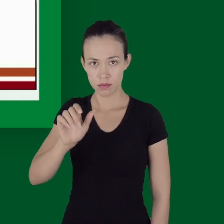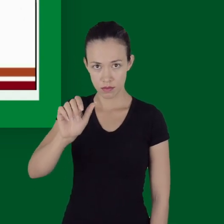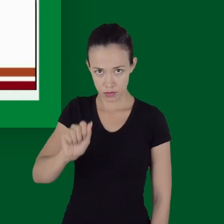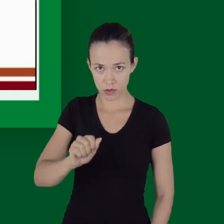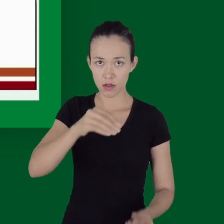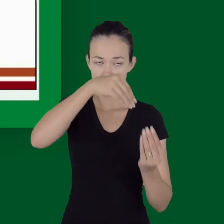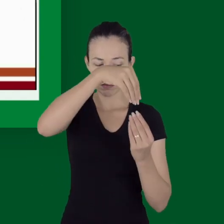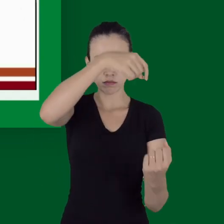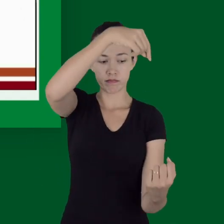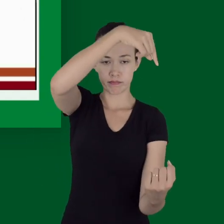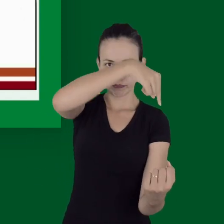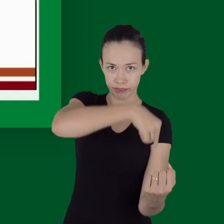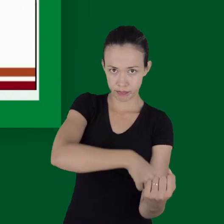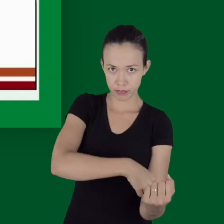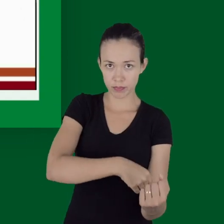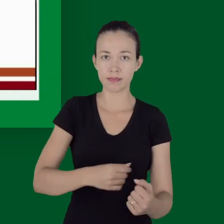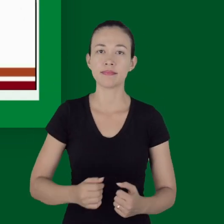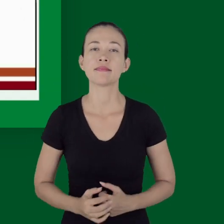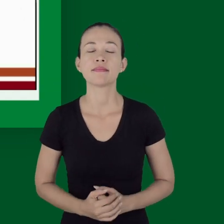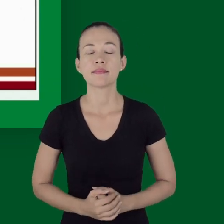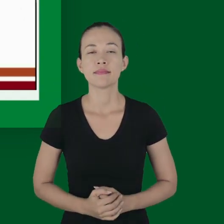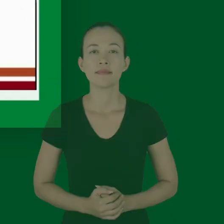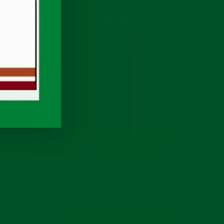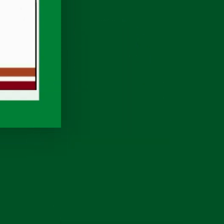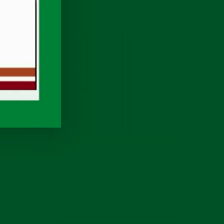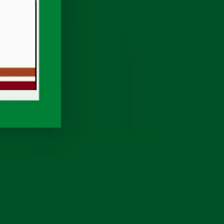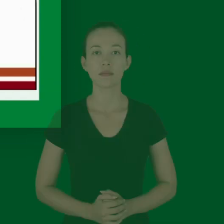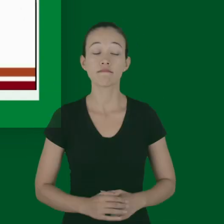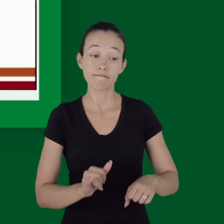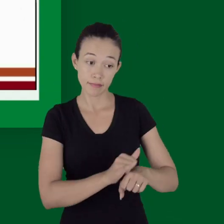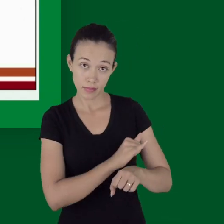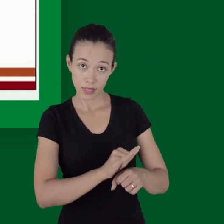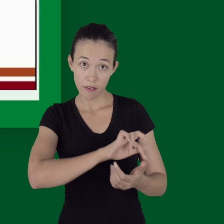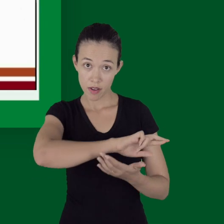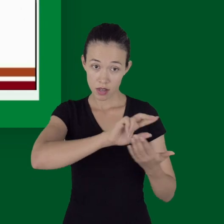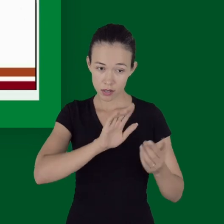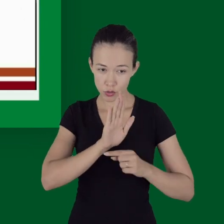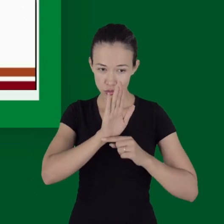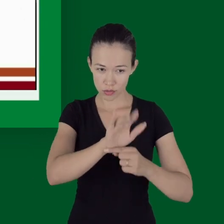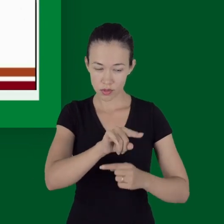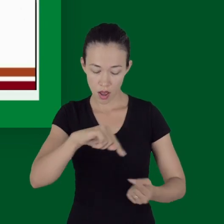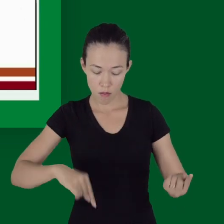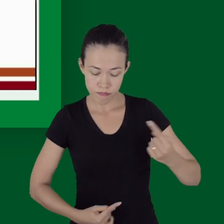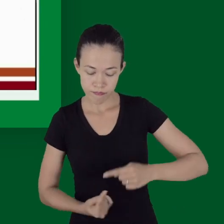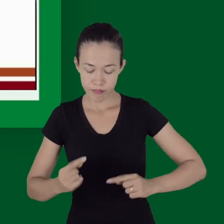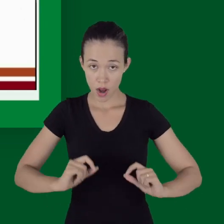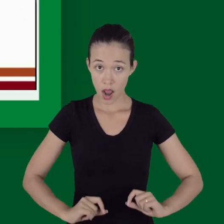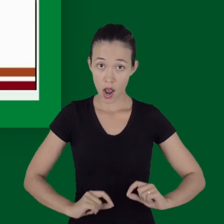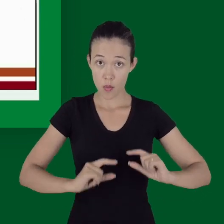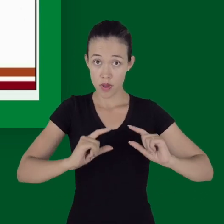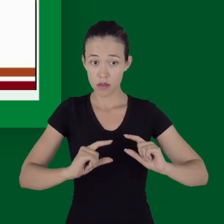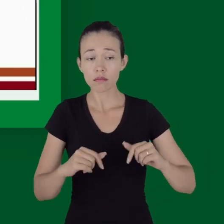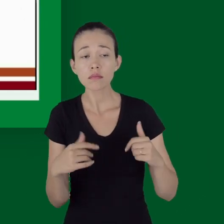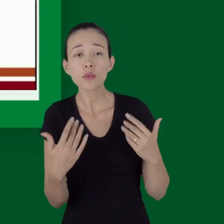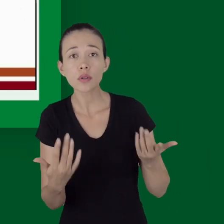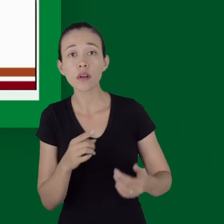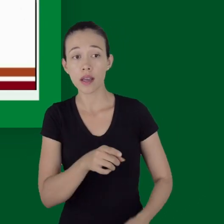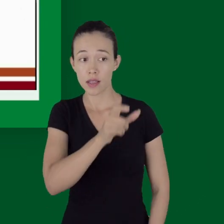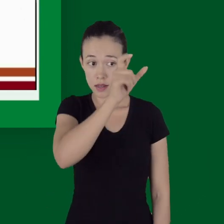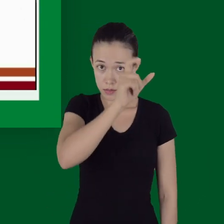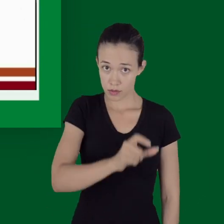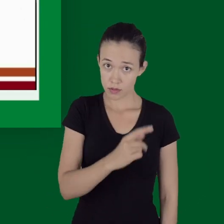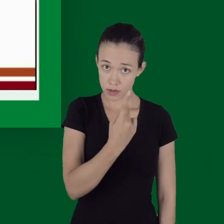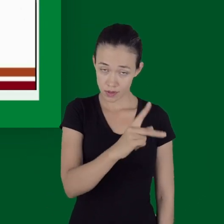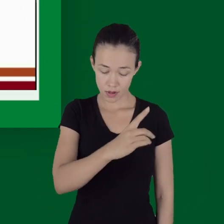administrar o ácido tranexânico né a reposição volêmica se a pressão arterial sistólica menor que 90